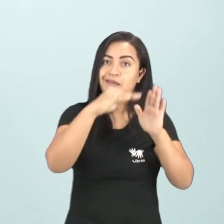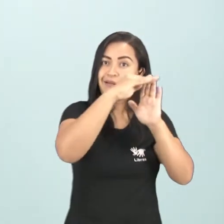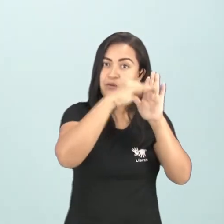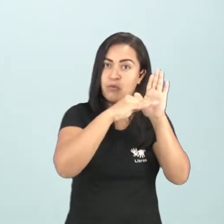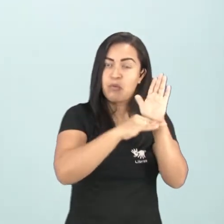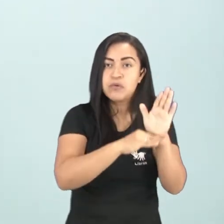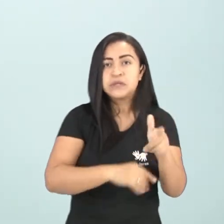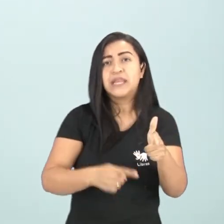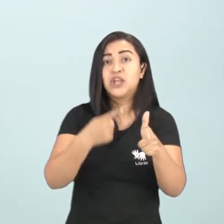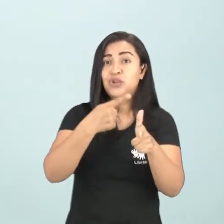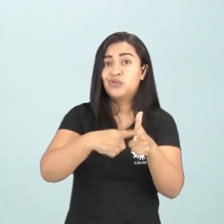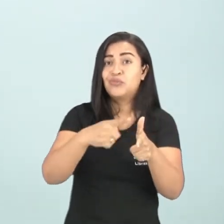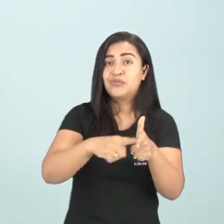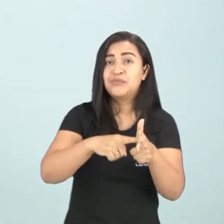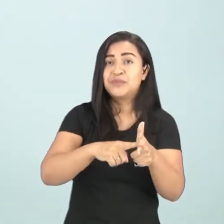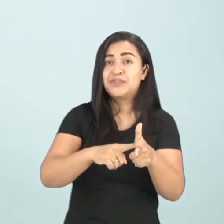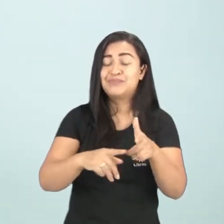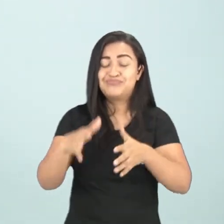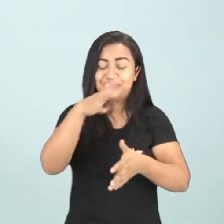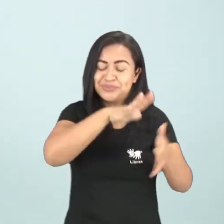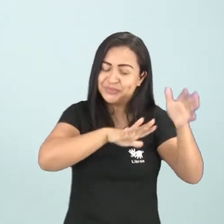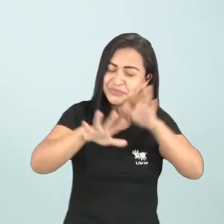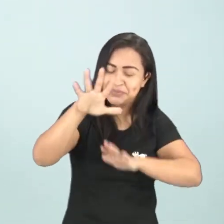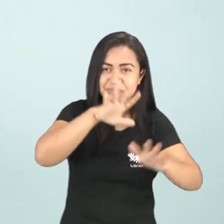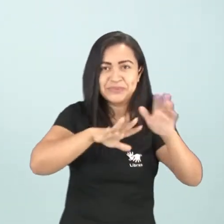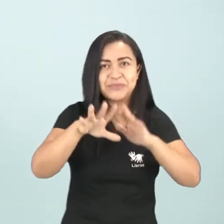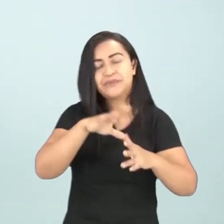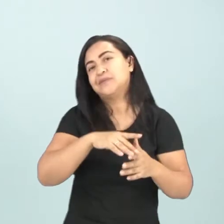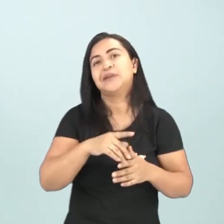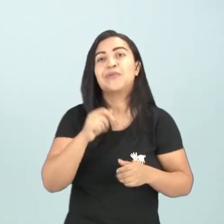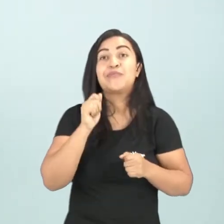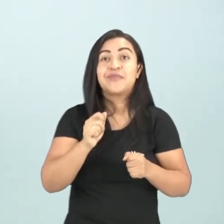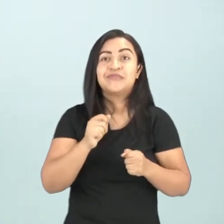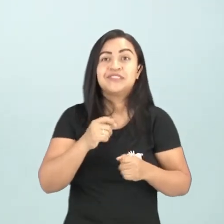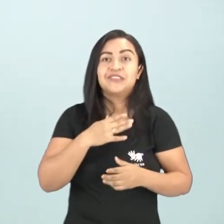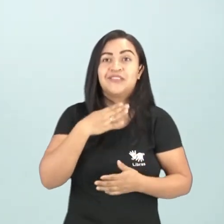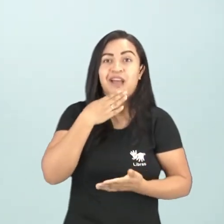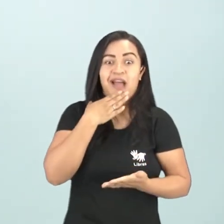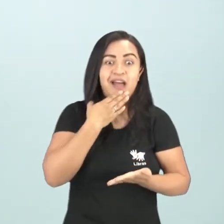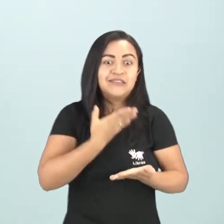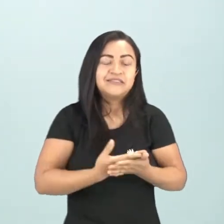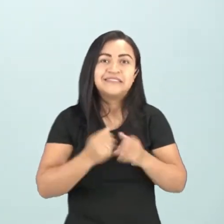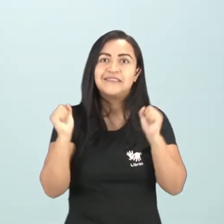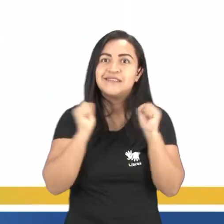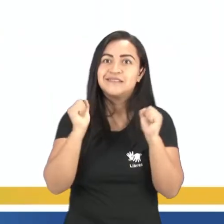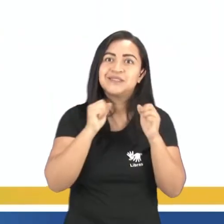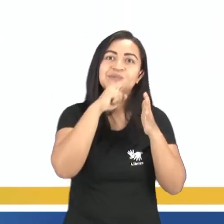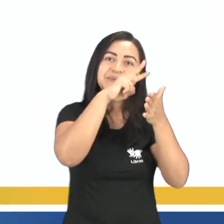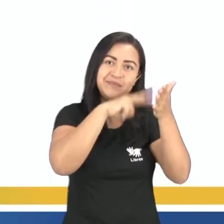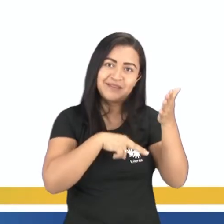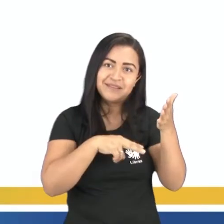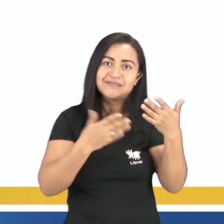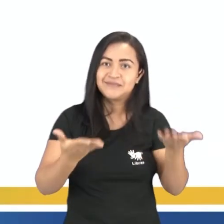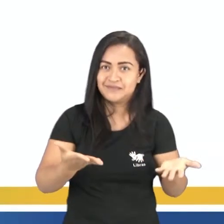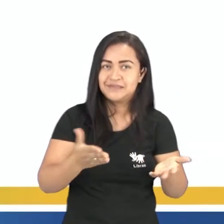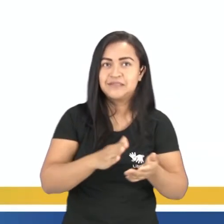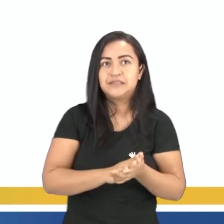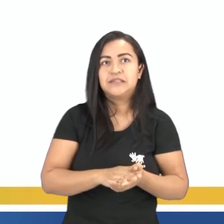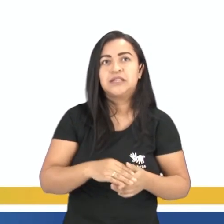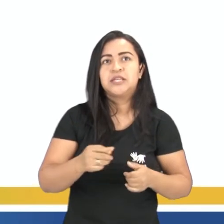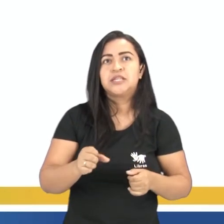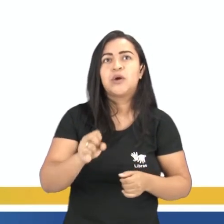o que? Gerar os problemas que vão desencadear ali para o final da história. O conto, muitas vezes, ele é